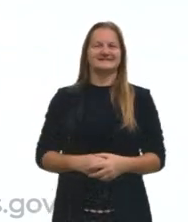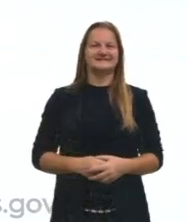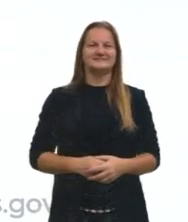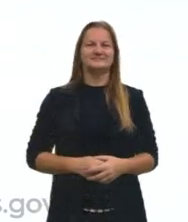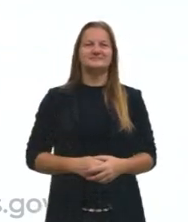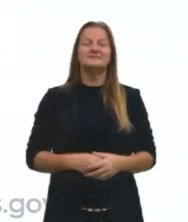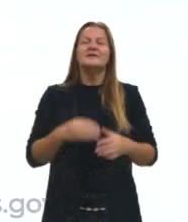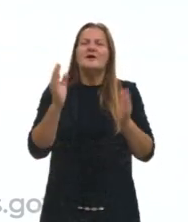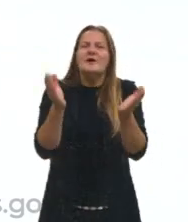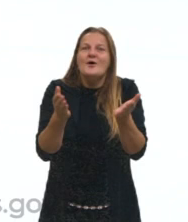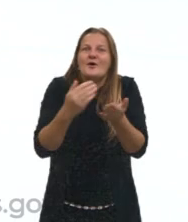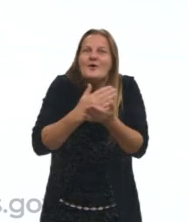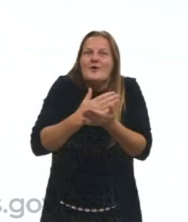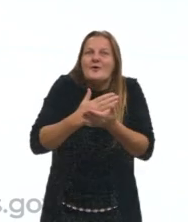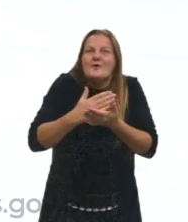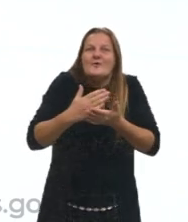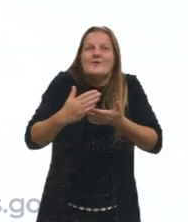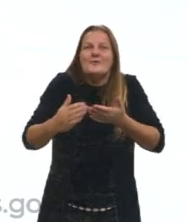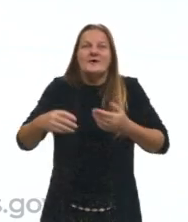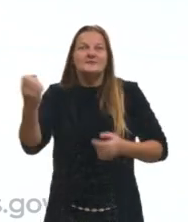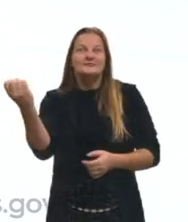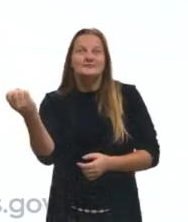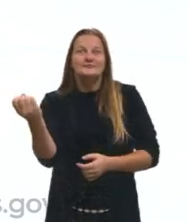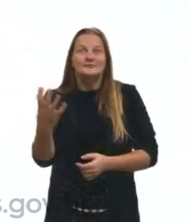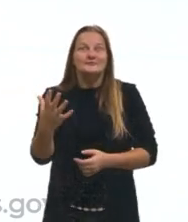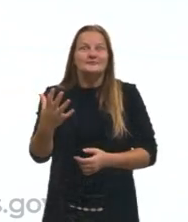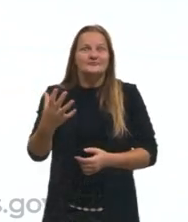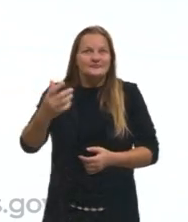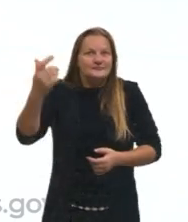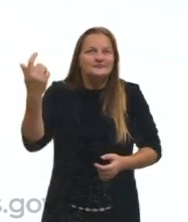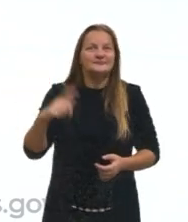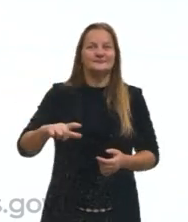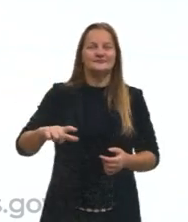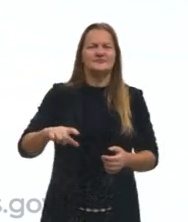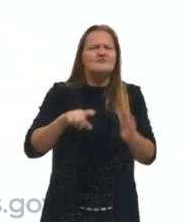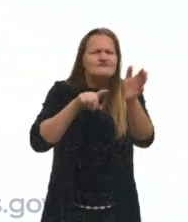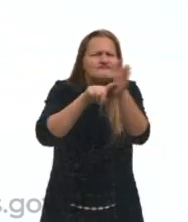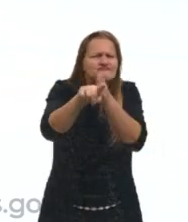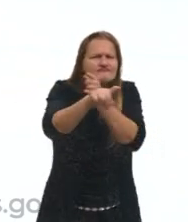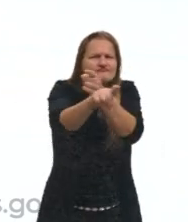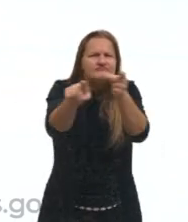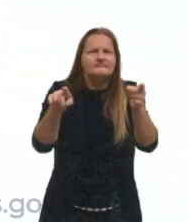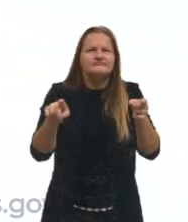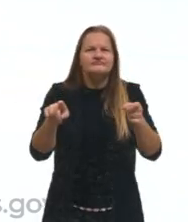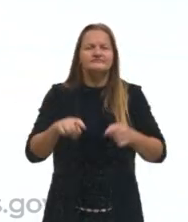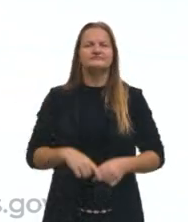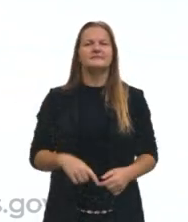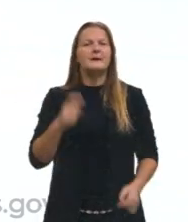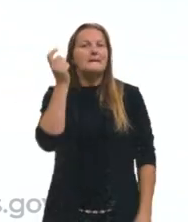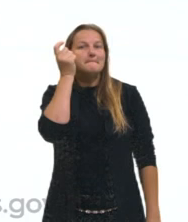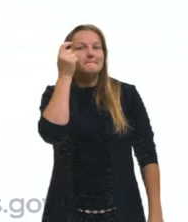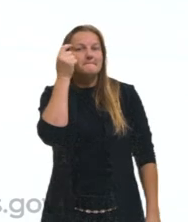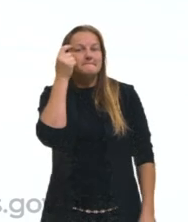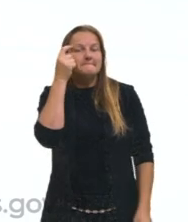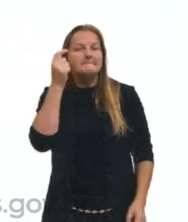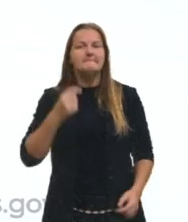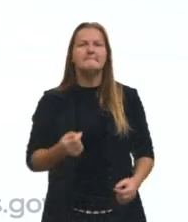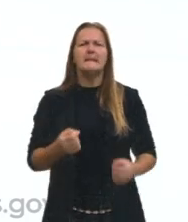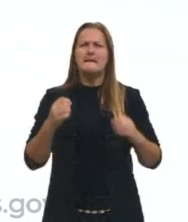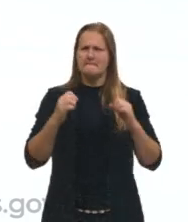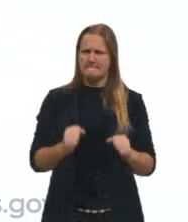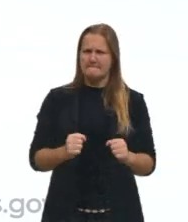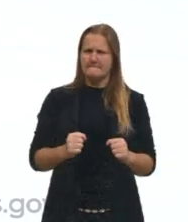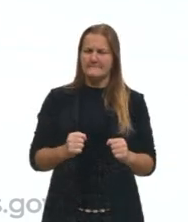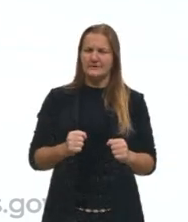E eu começo novamente a nossa aula fazendo um questionamento para vocês. Eu quero que a gente pense hoje se a gente pode